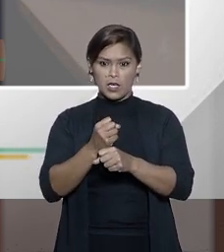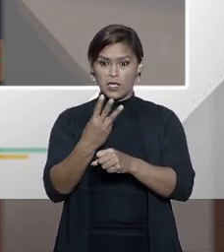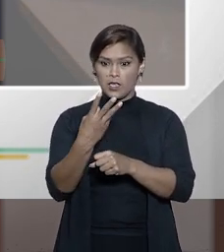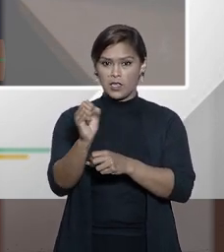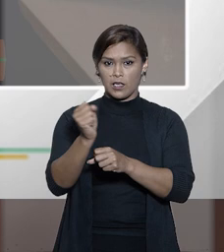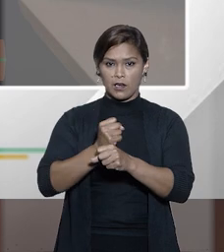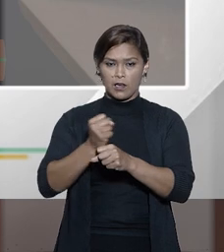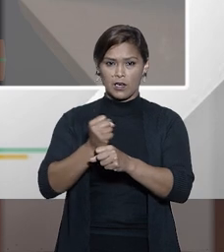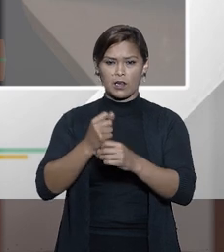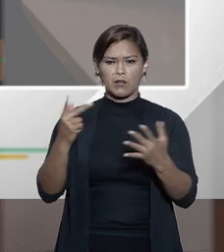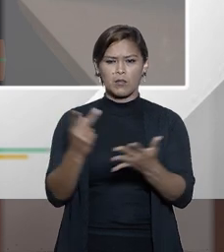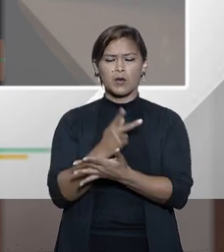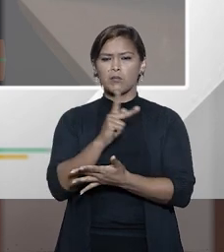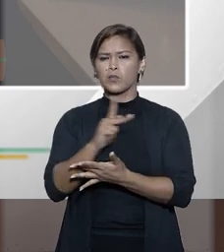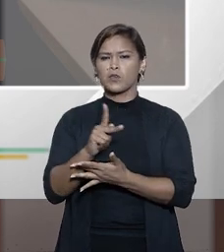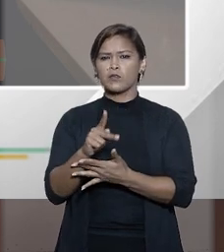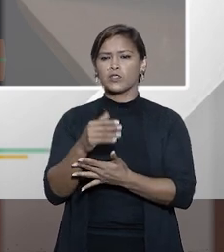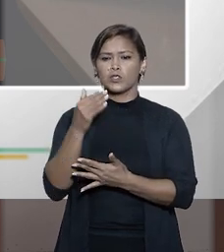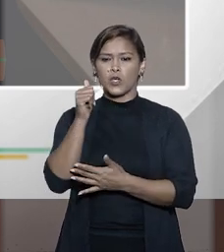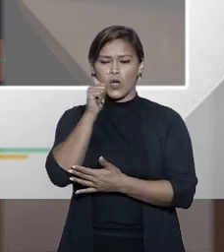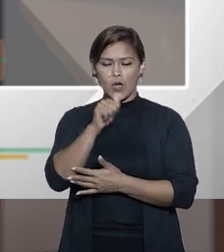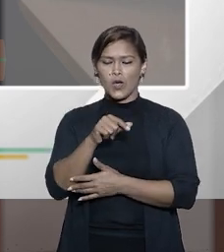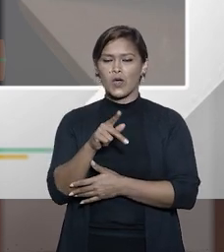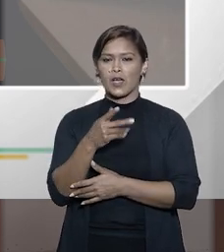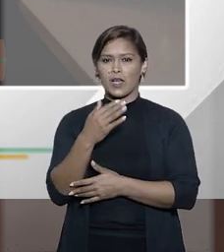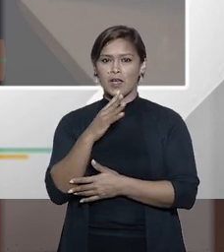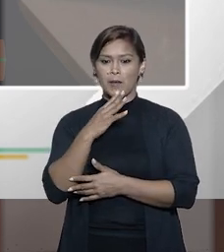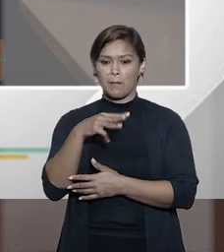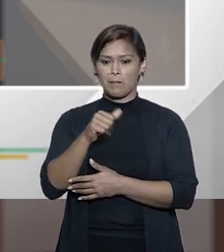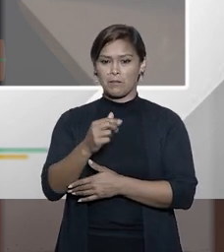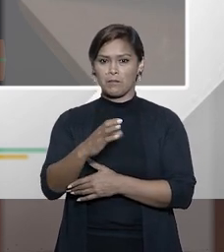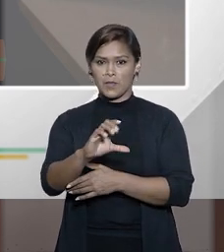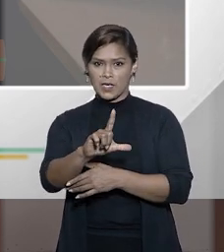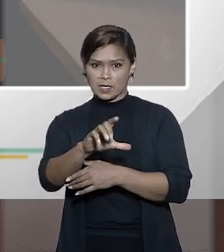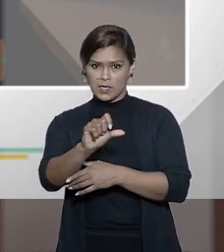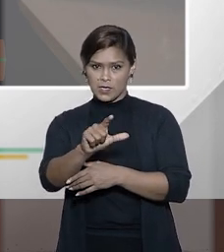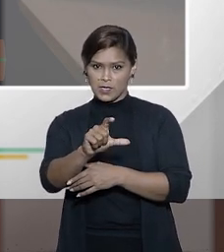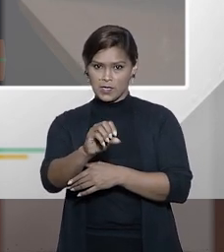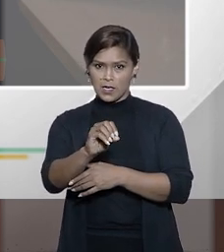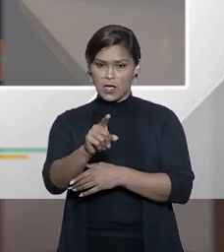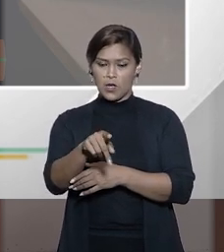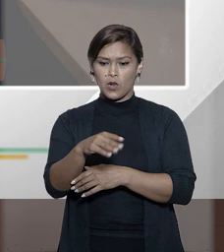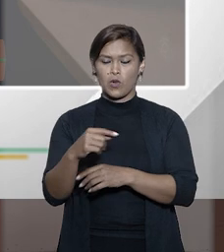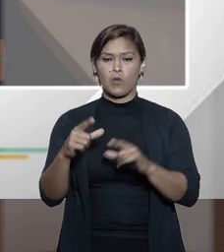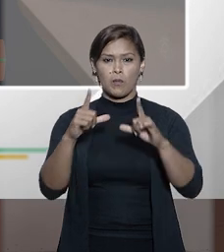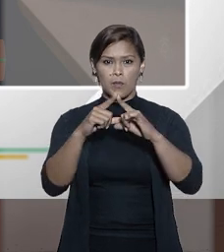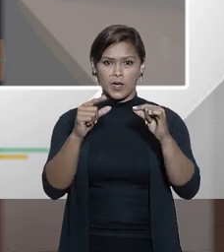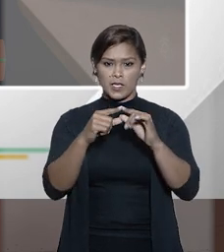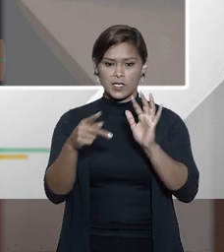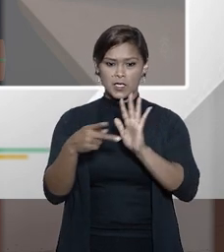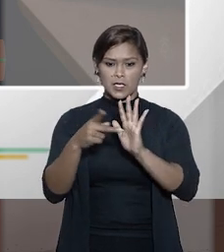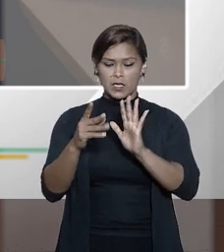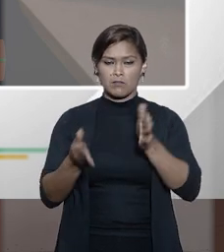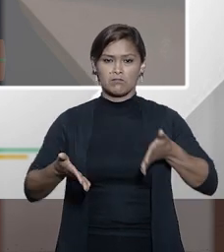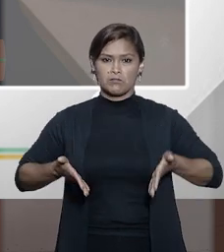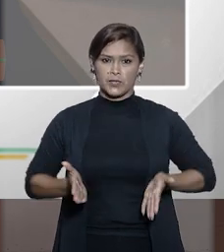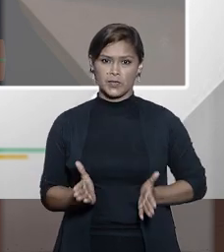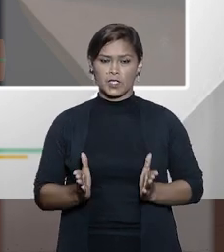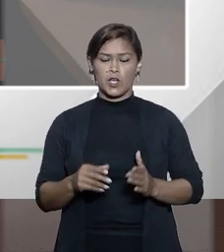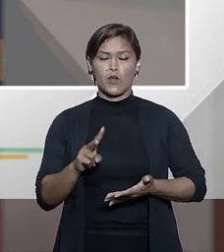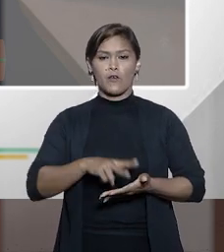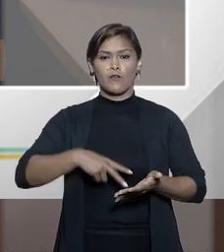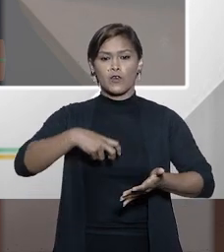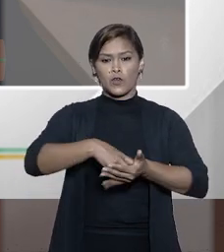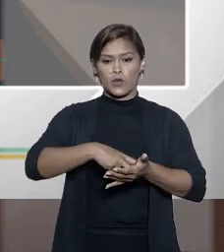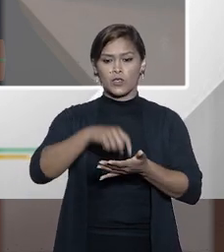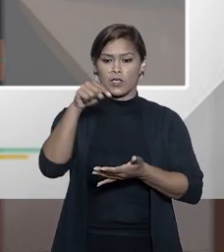durante 30 anos a professora Maria Rosa conhece o caso é o caso Marcelo Bauer um brasiliense que foi